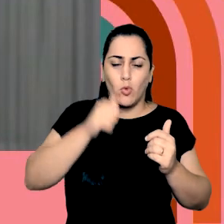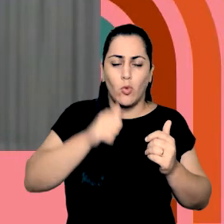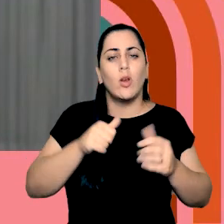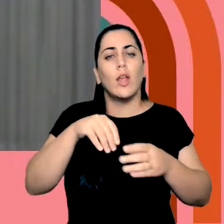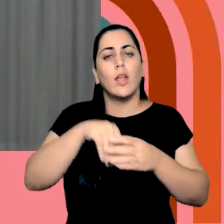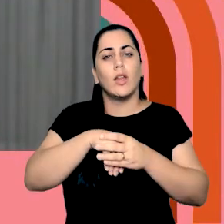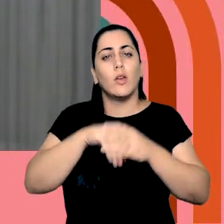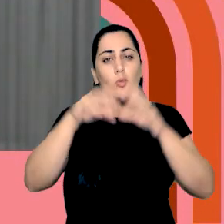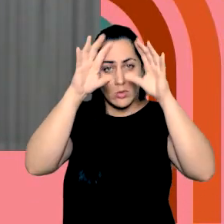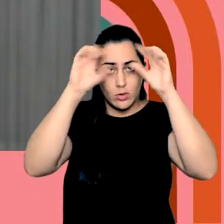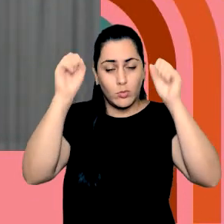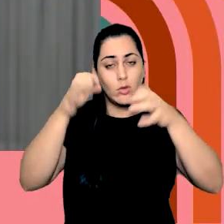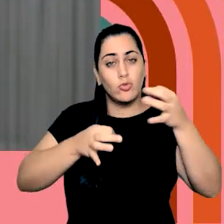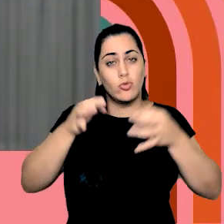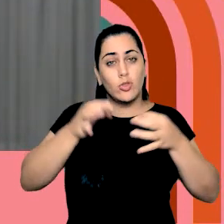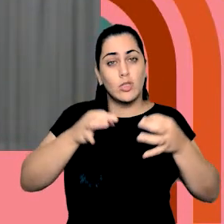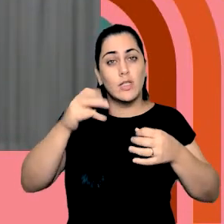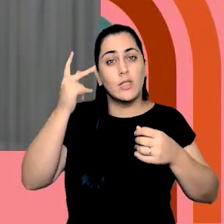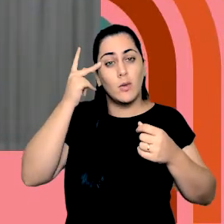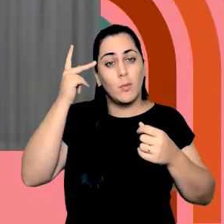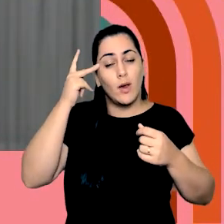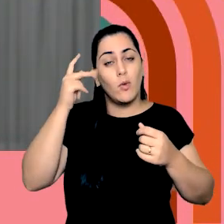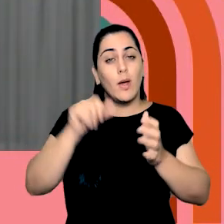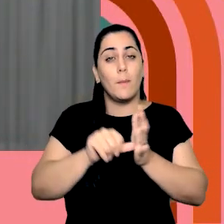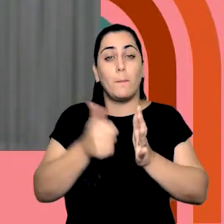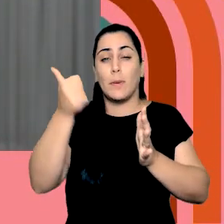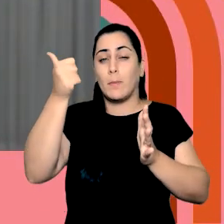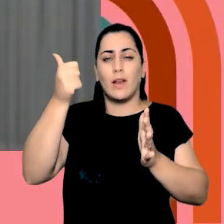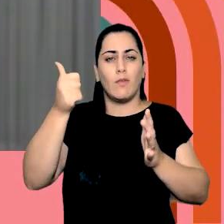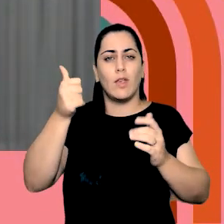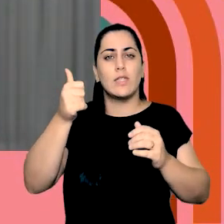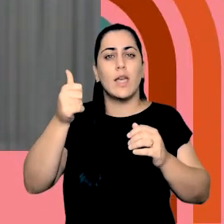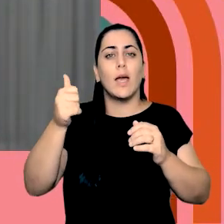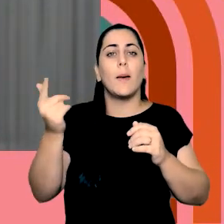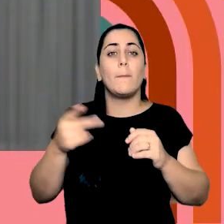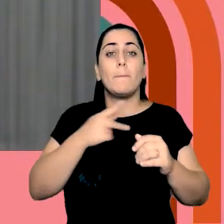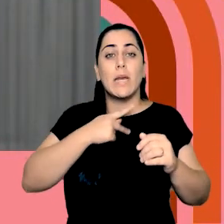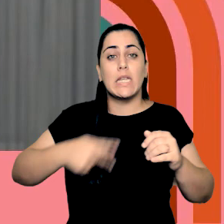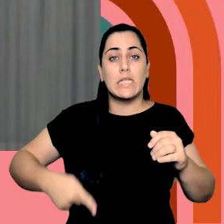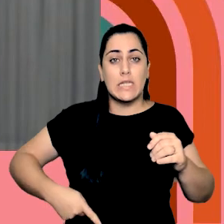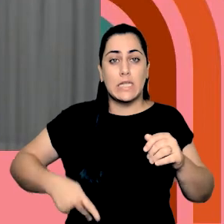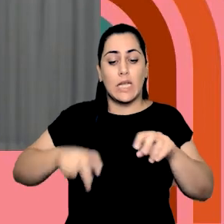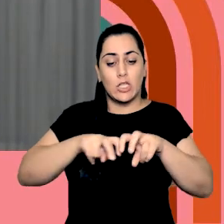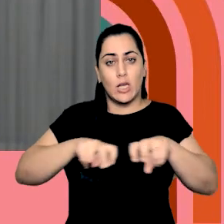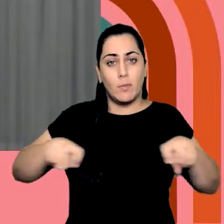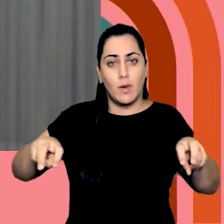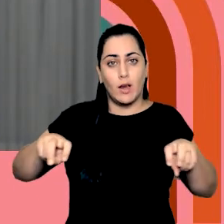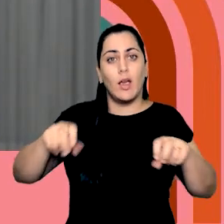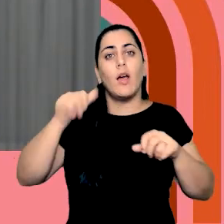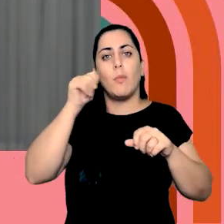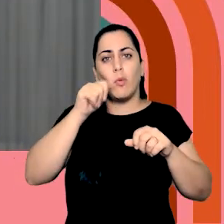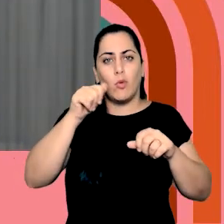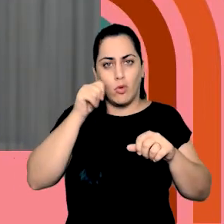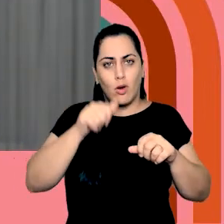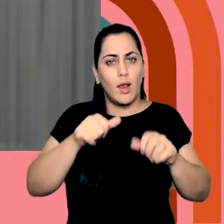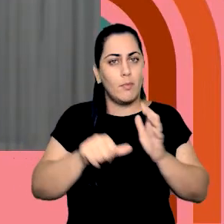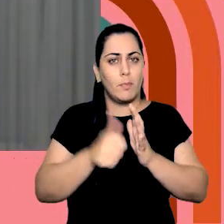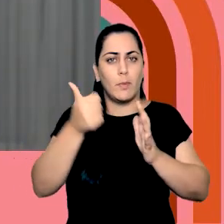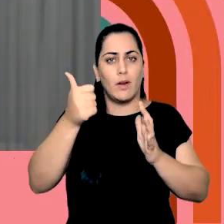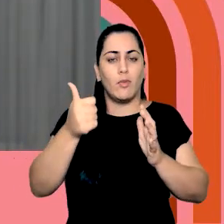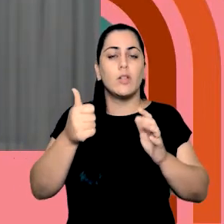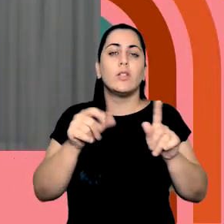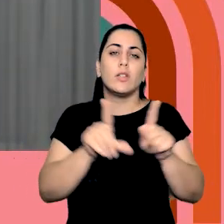de Justiça de São Paulo e, pela primeira vez, a presidente da banca do concurso é a mulher, além de desembarcadoras mulheres compondo a banca.